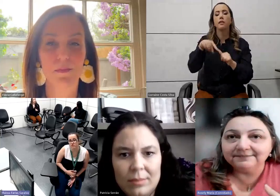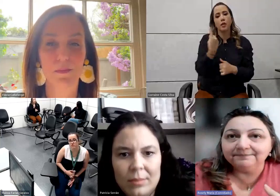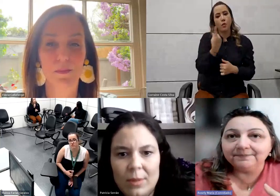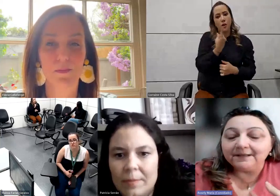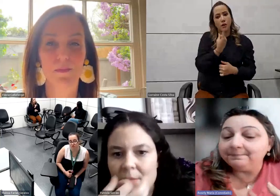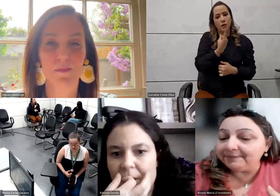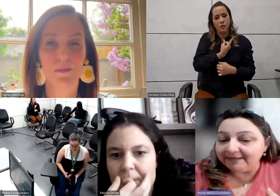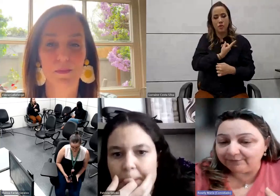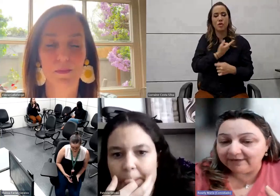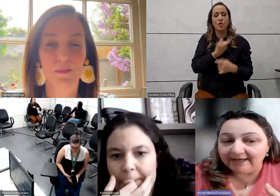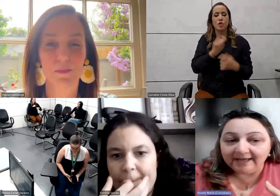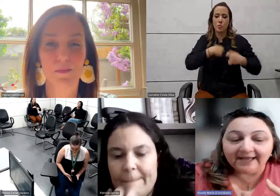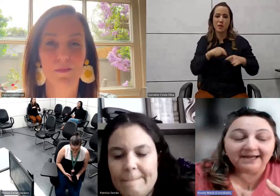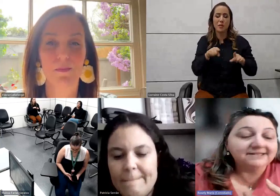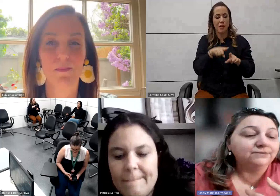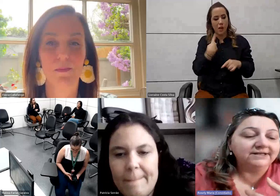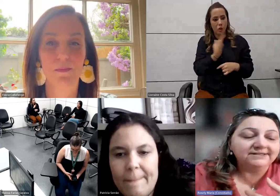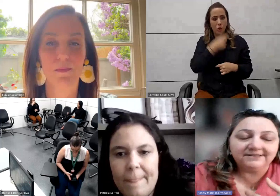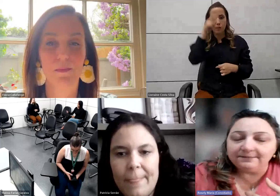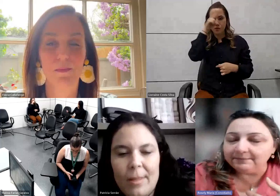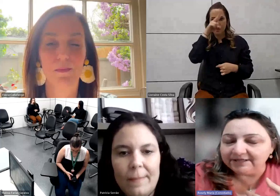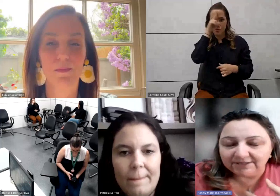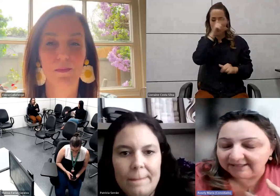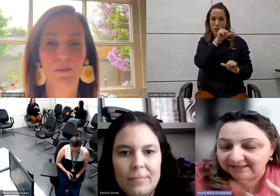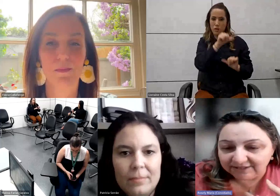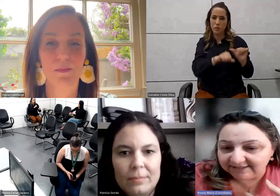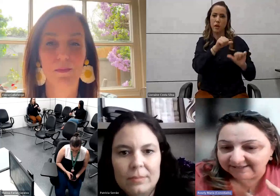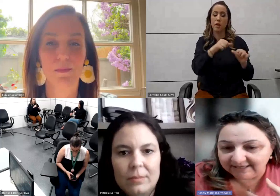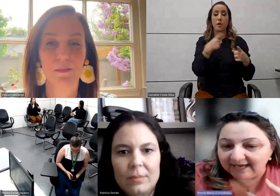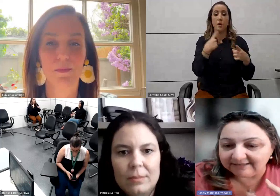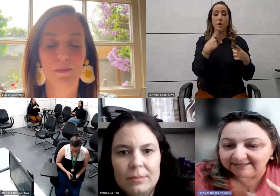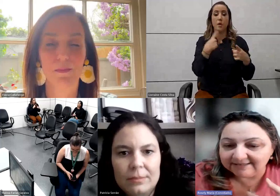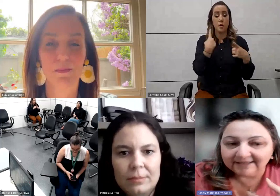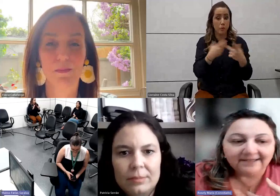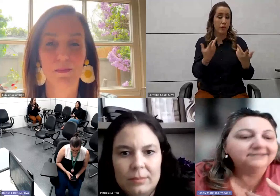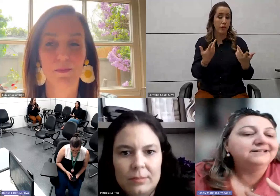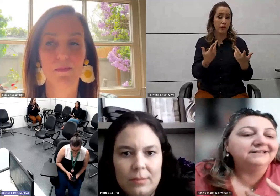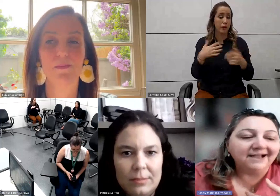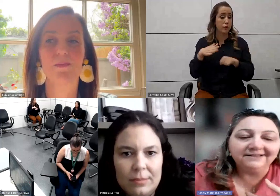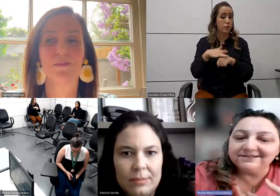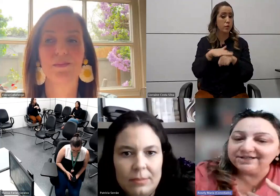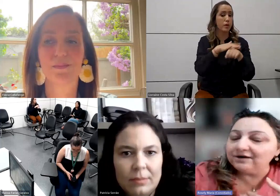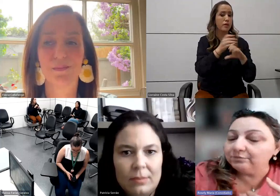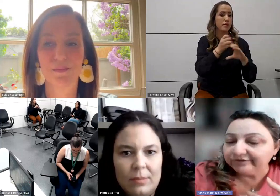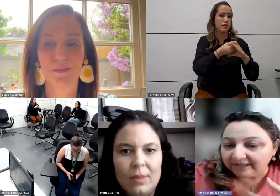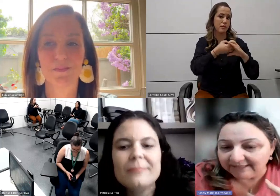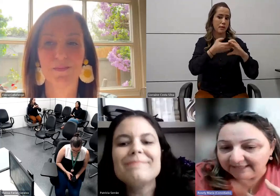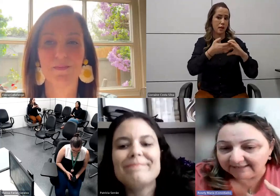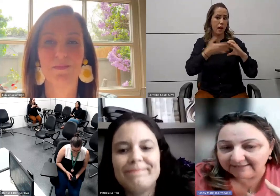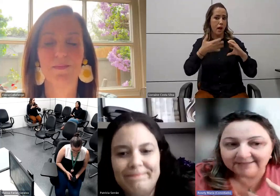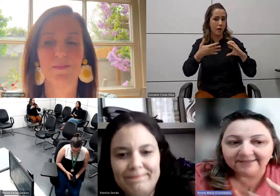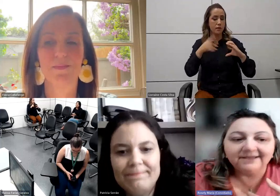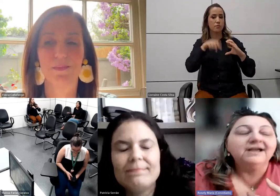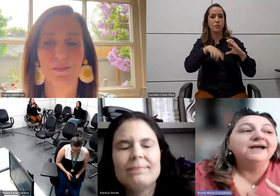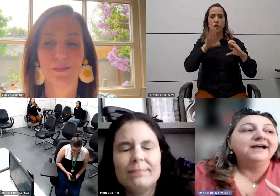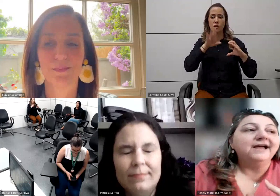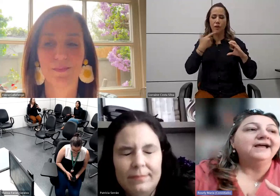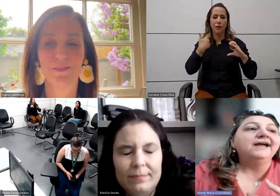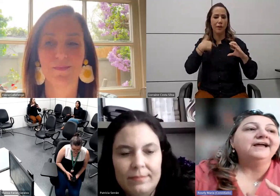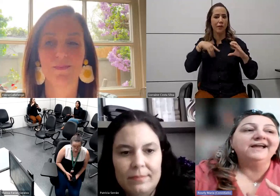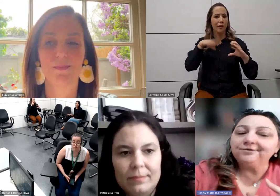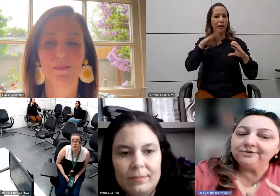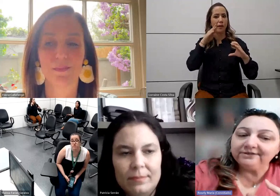raras, primeiro, elas são extremamente negligenciadas, tratadas já como terminais.